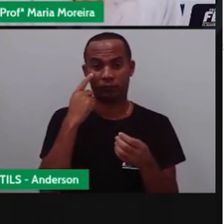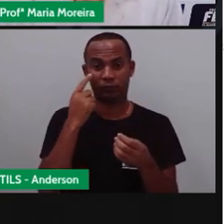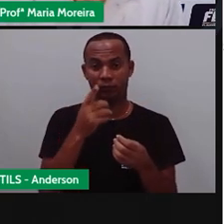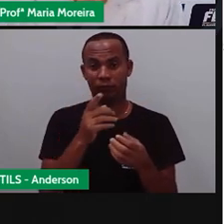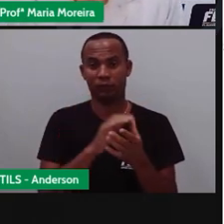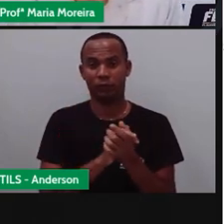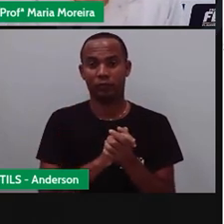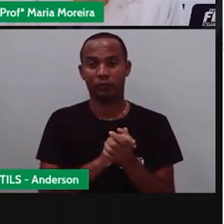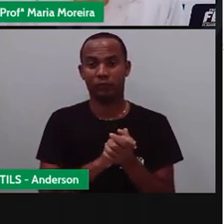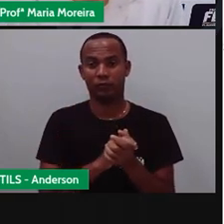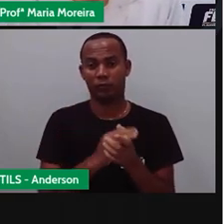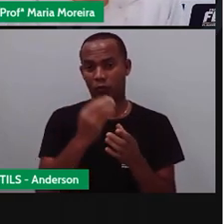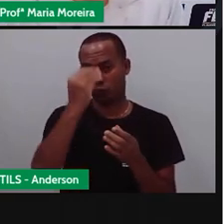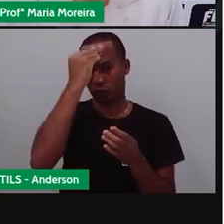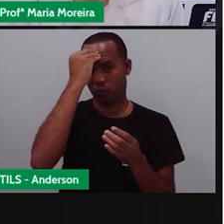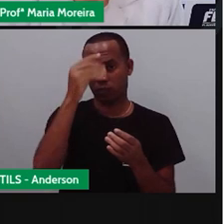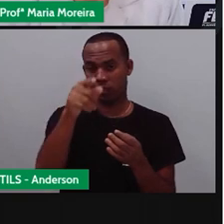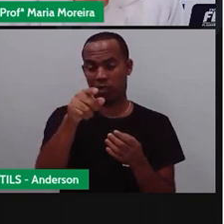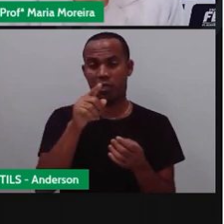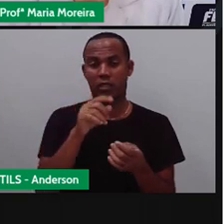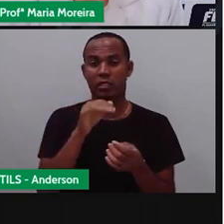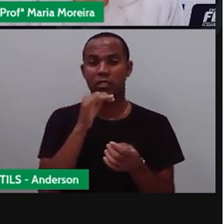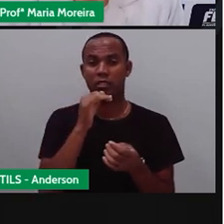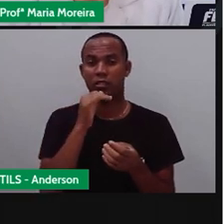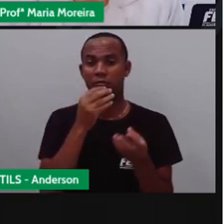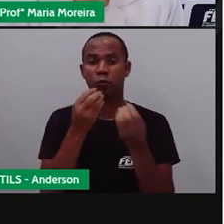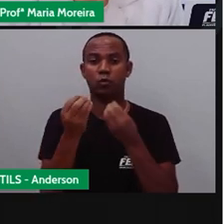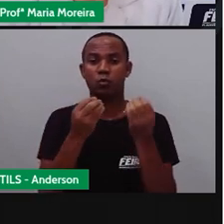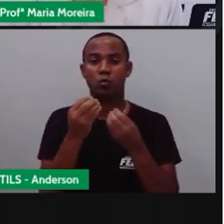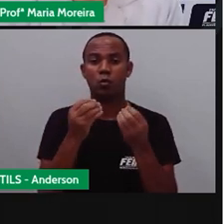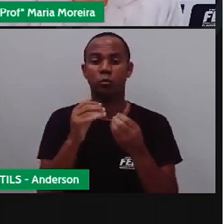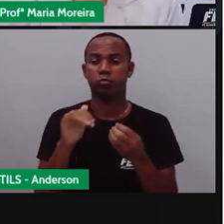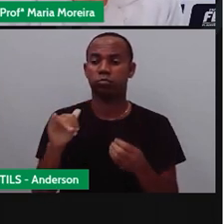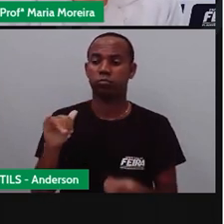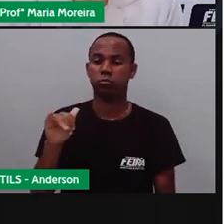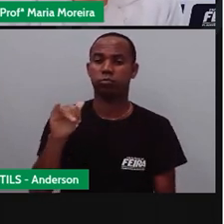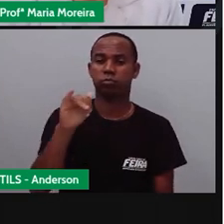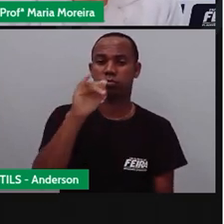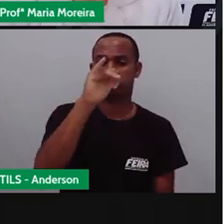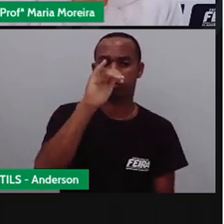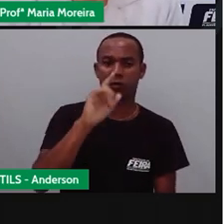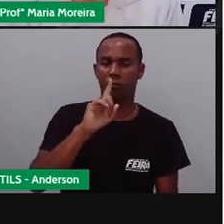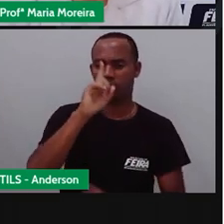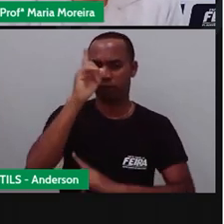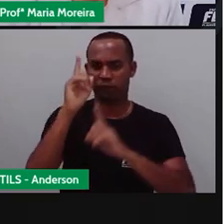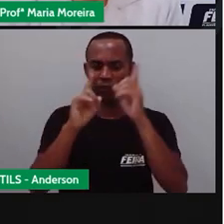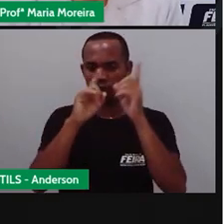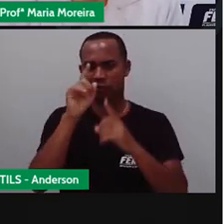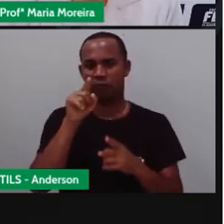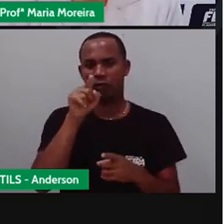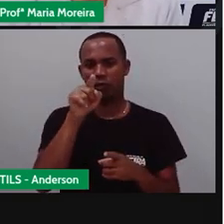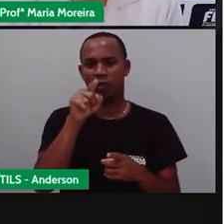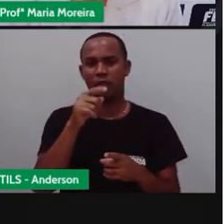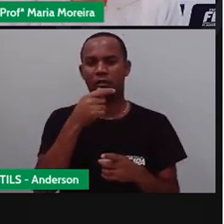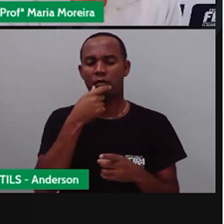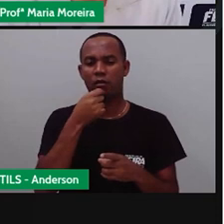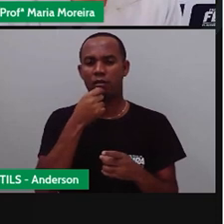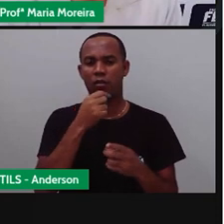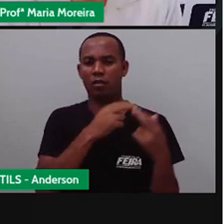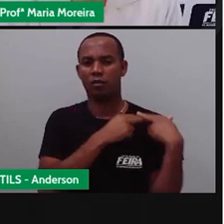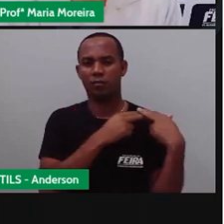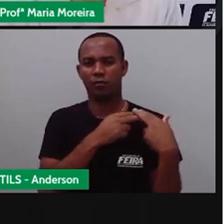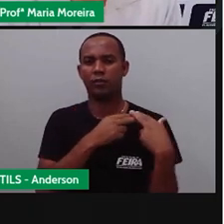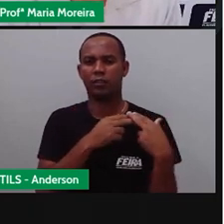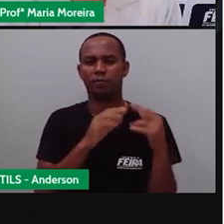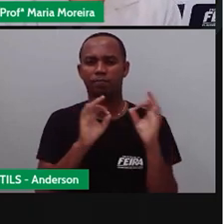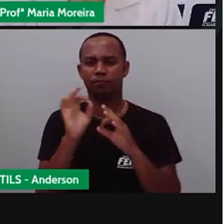Bom, o grande avanço, né, no transporte aéreo foi a invenção o quê? Do avião, que foi o que a Pró falou aí com vocês agora.